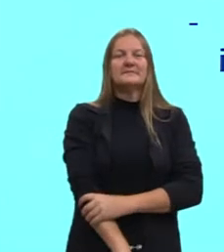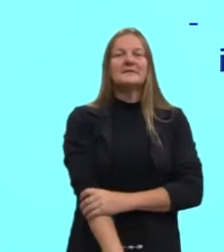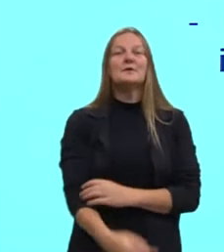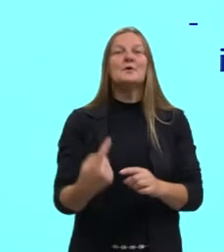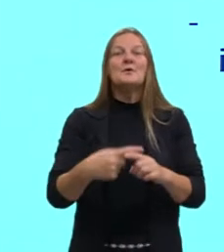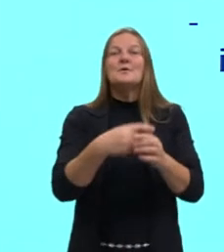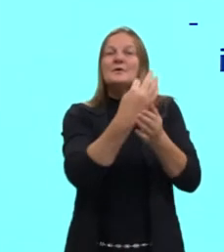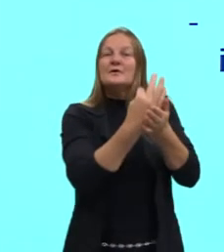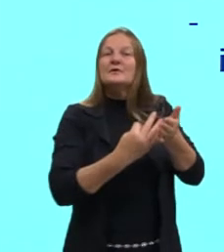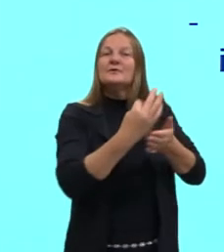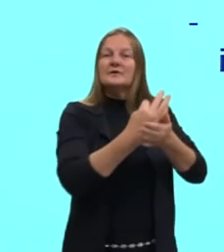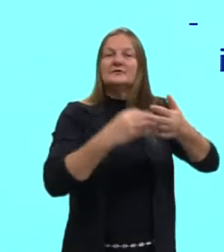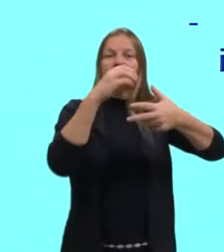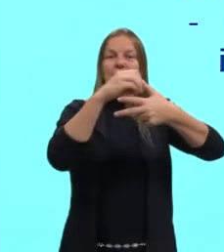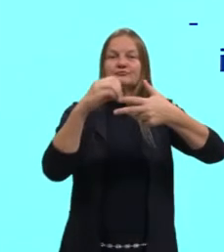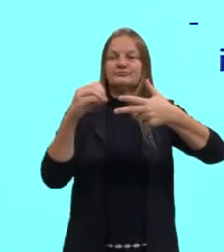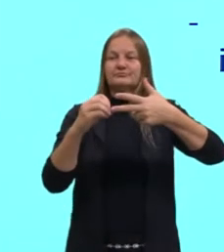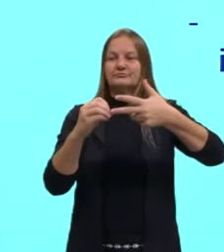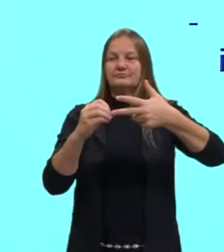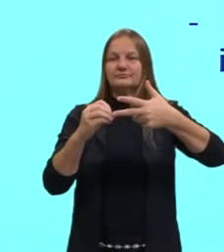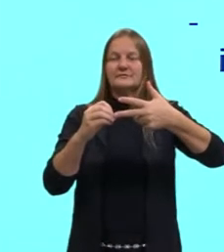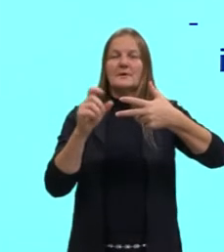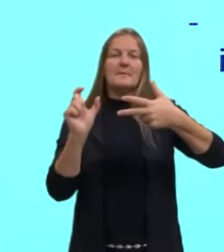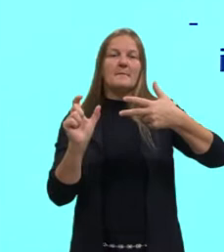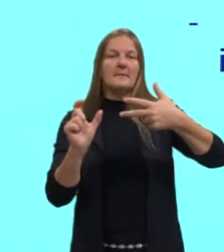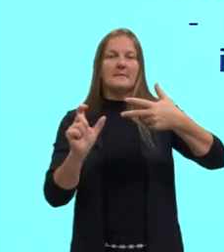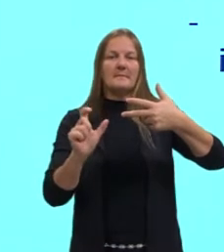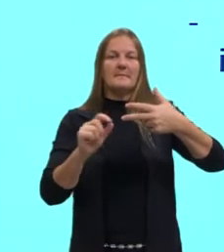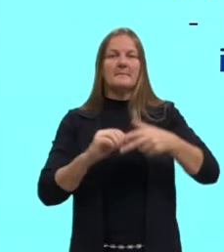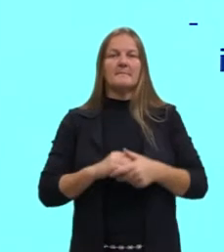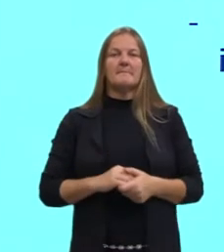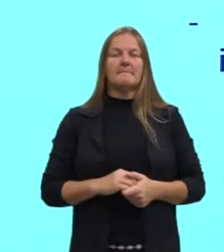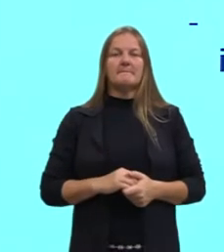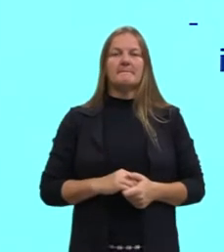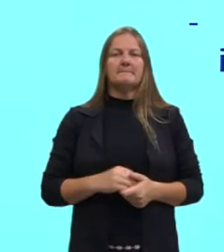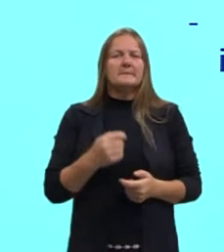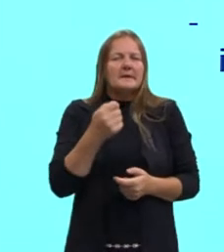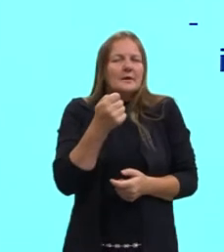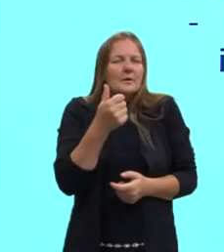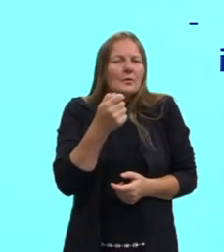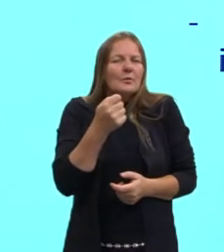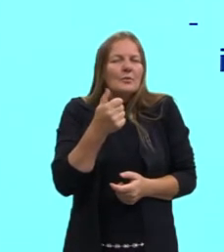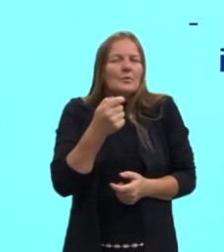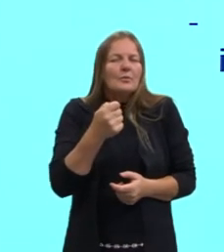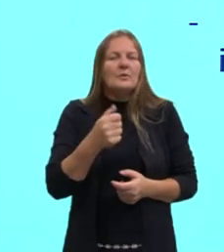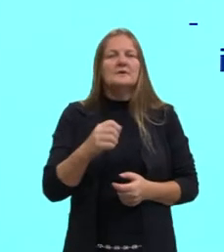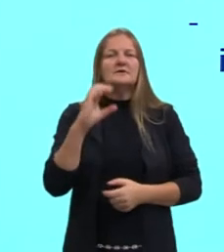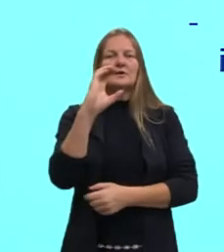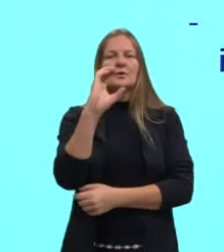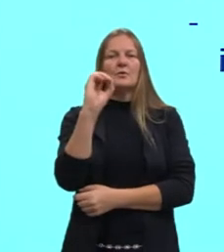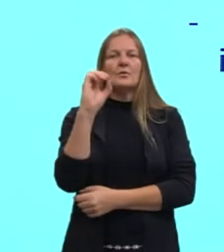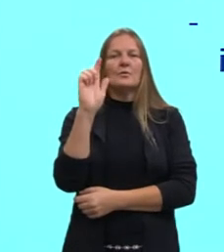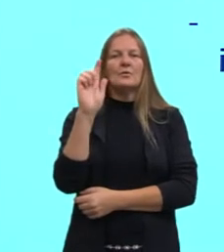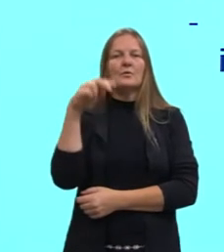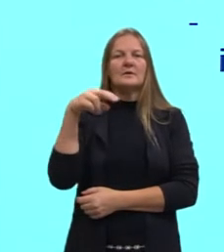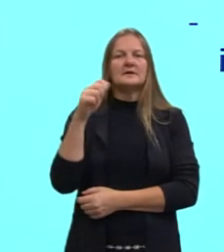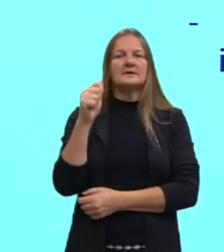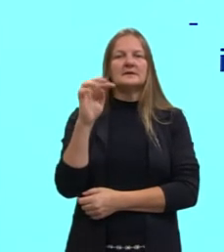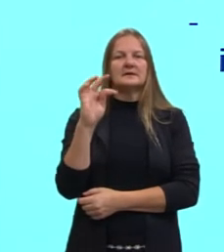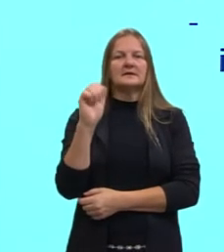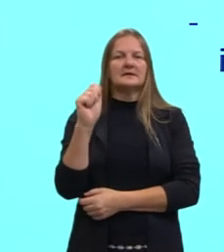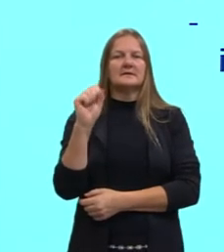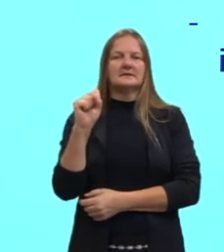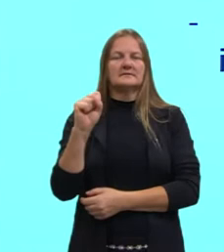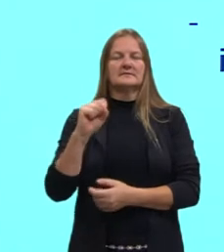um texto do Enem, é observar se essas palavras mais parecidas com português, as palavras cognatas, as